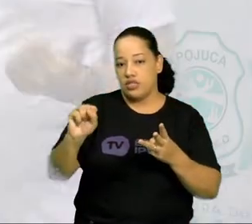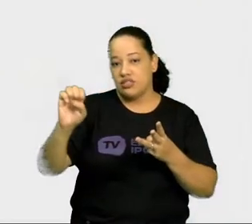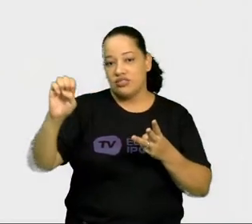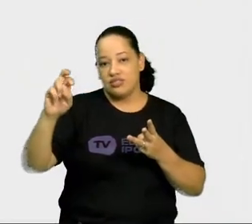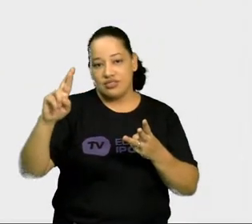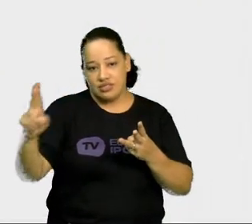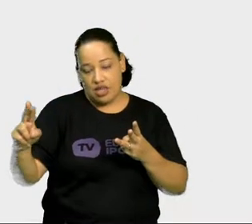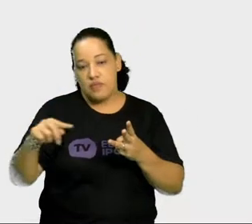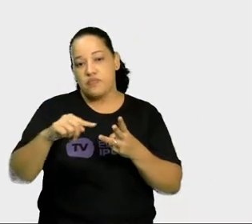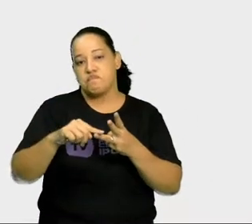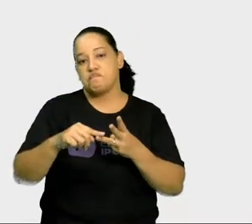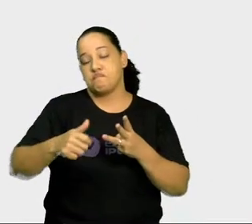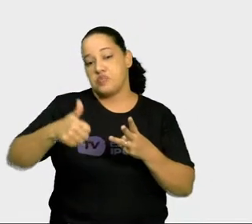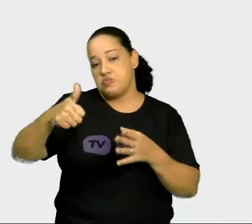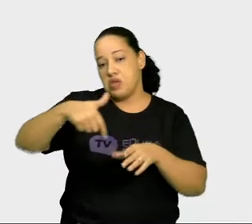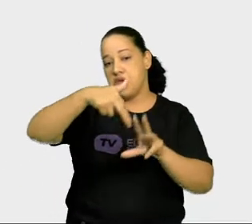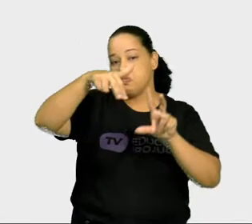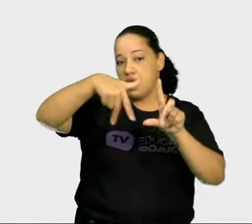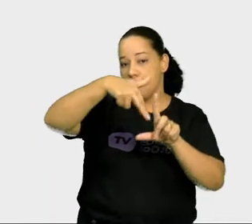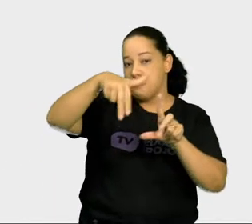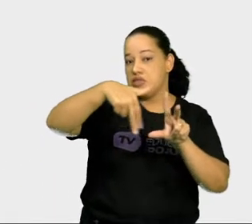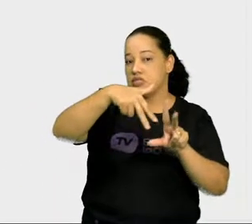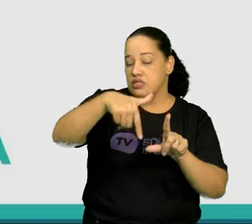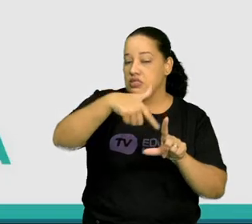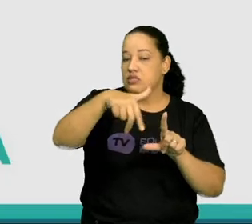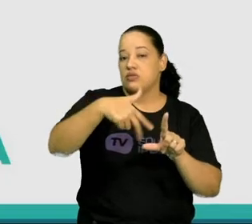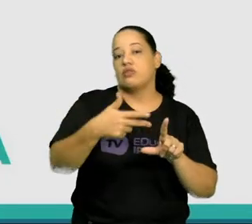Nasce o cinema brasileiro.